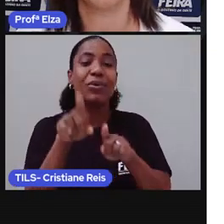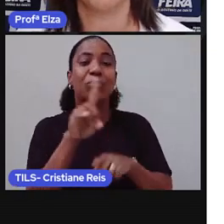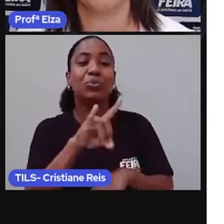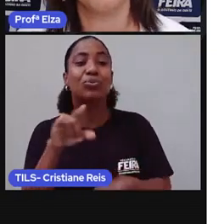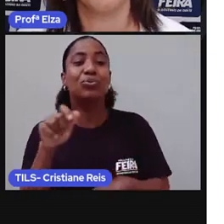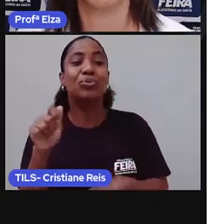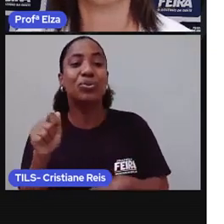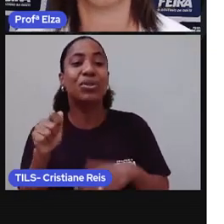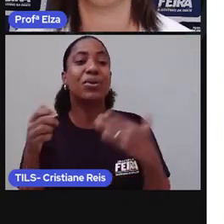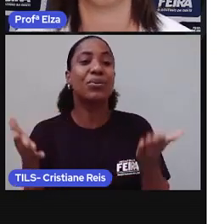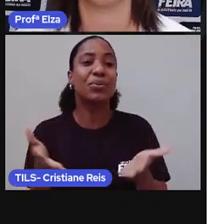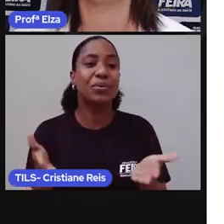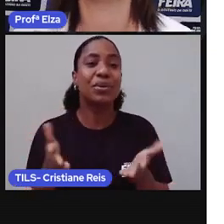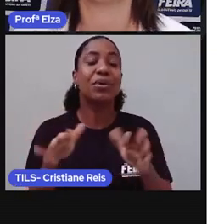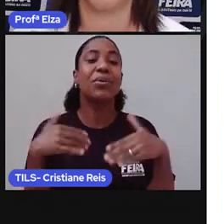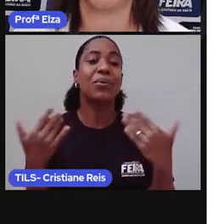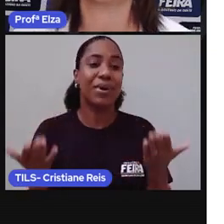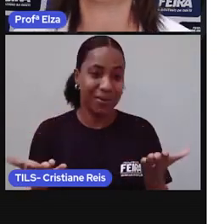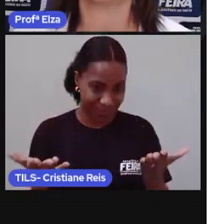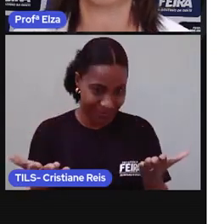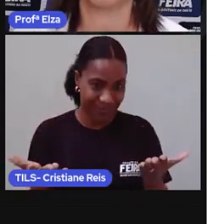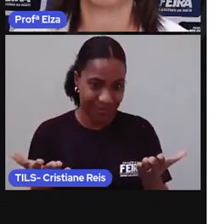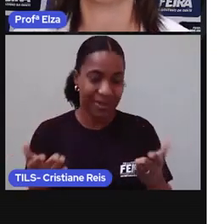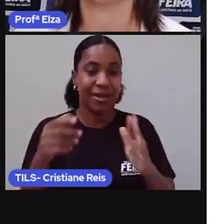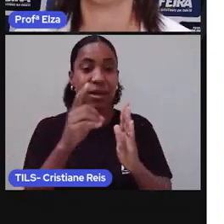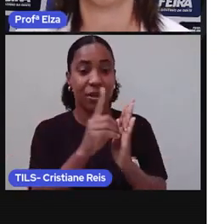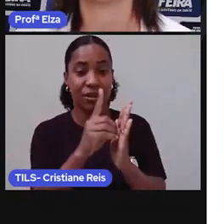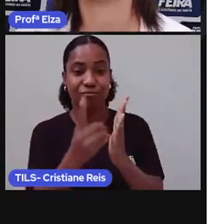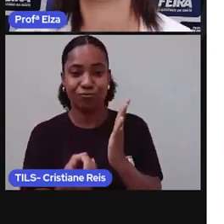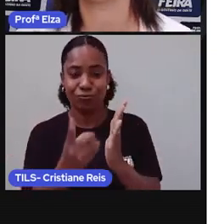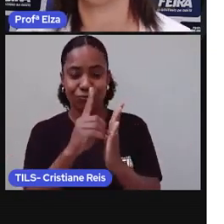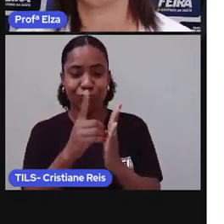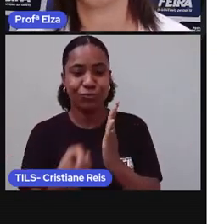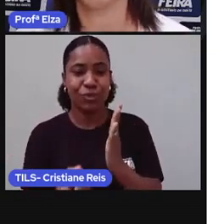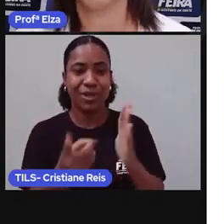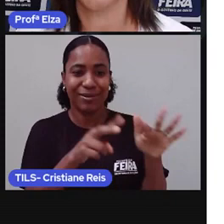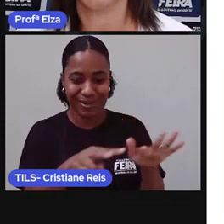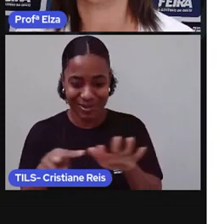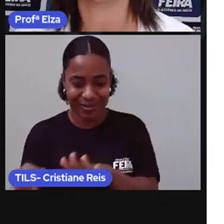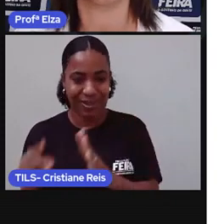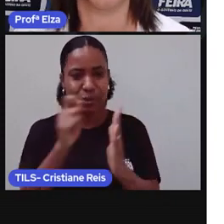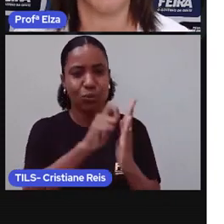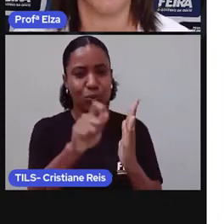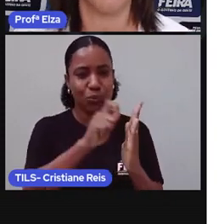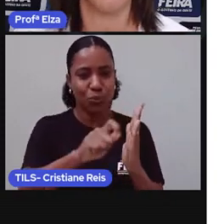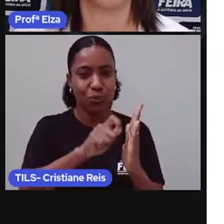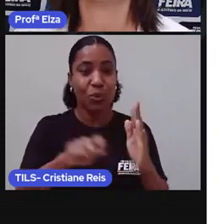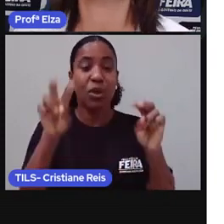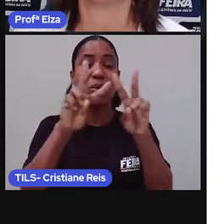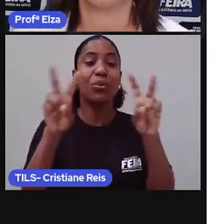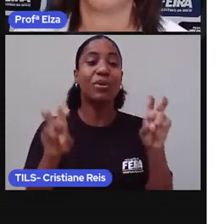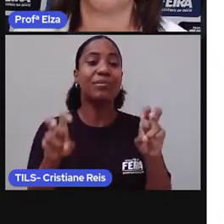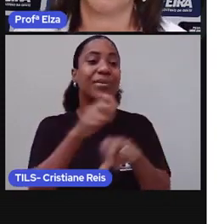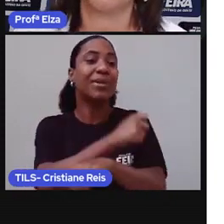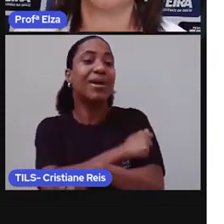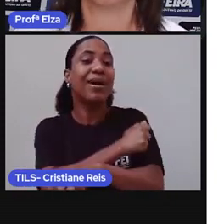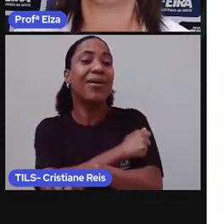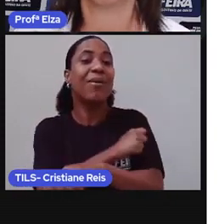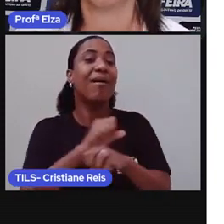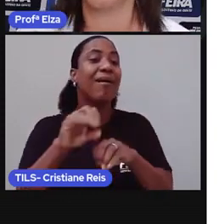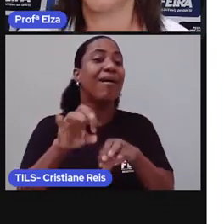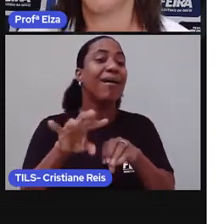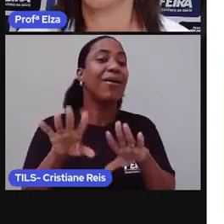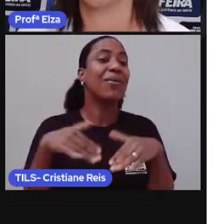Como título, escreva, Diário de Registro das Aulas da Semana e o tema da aula, quem lembra?